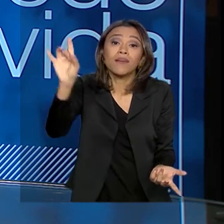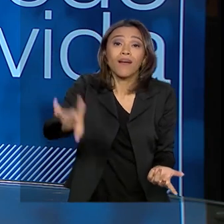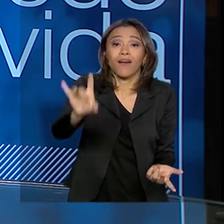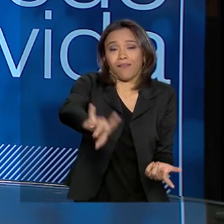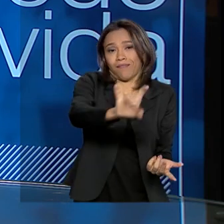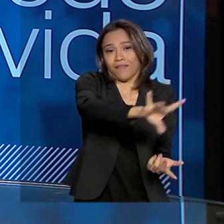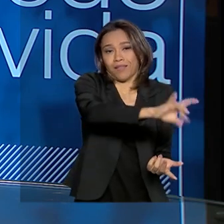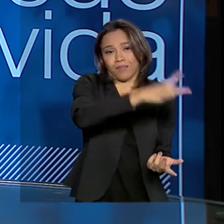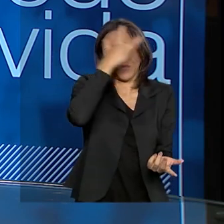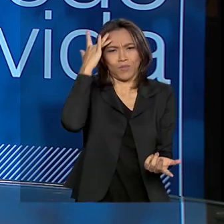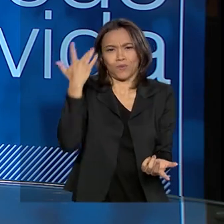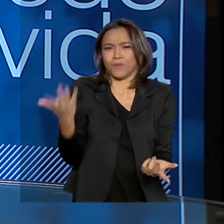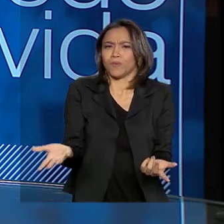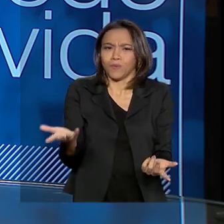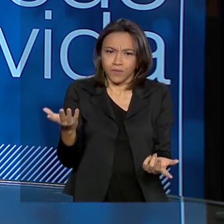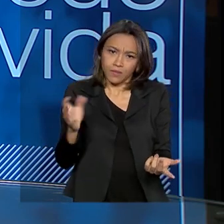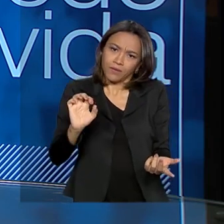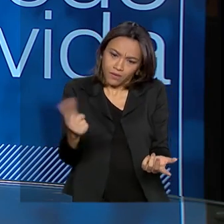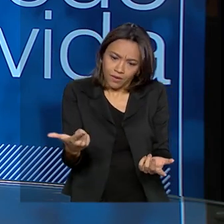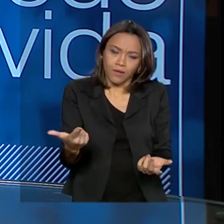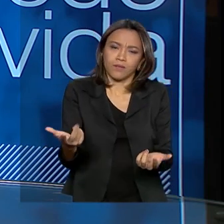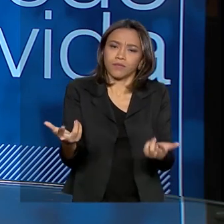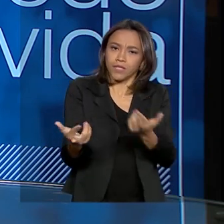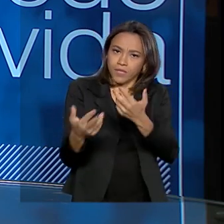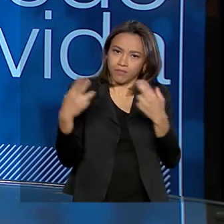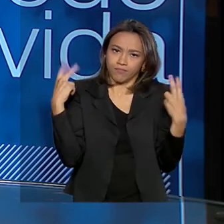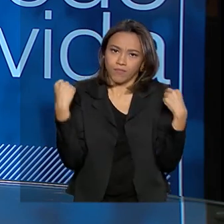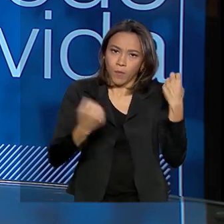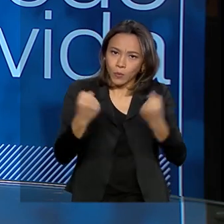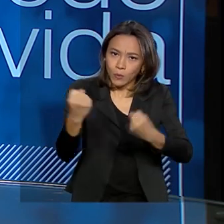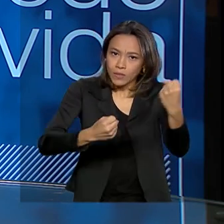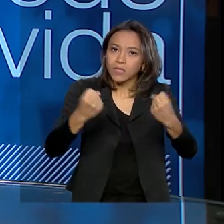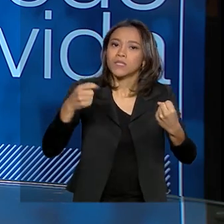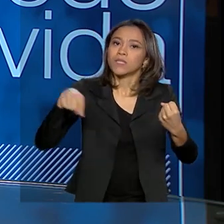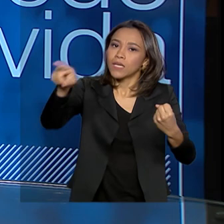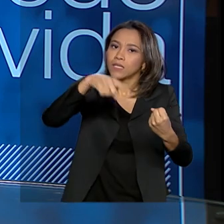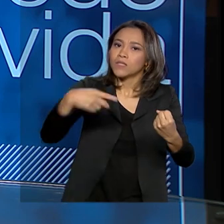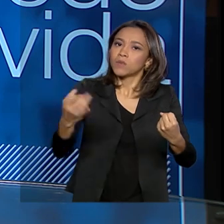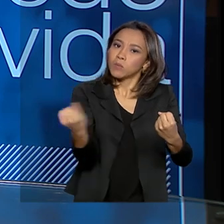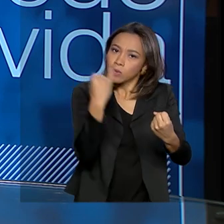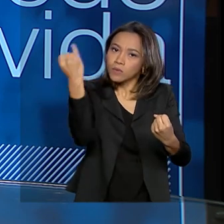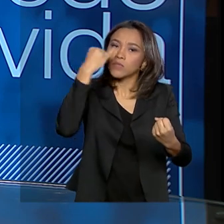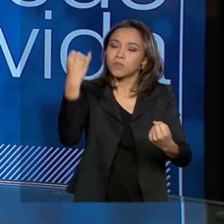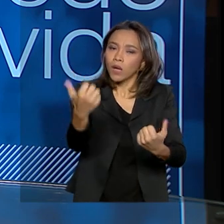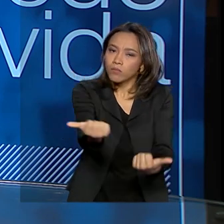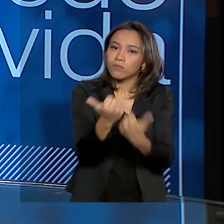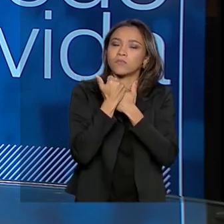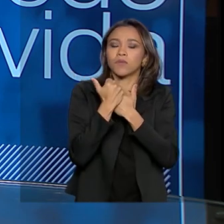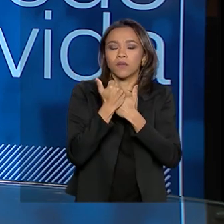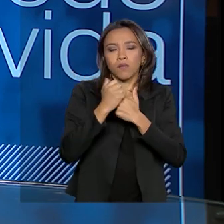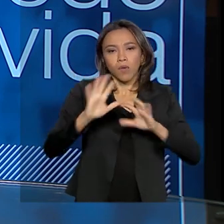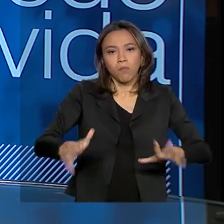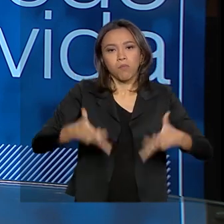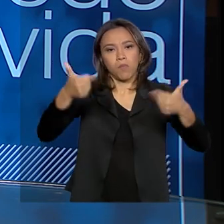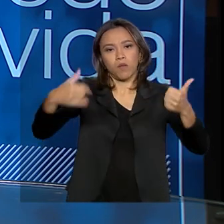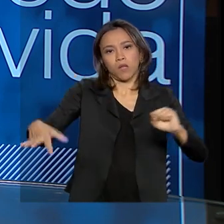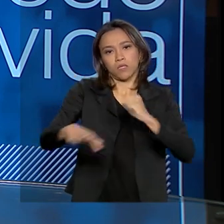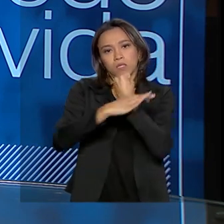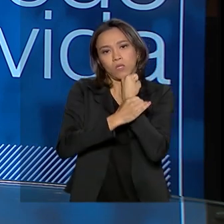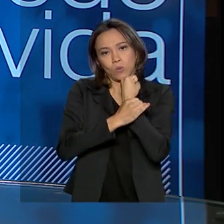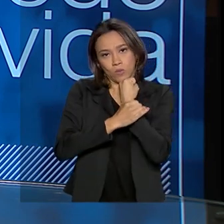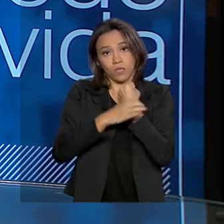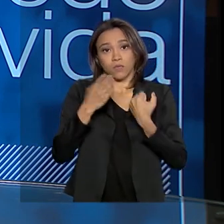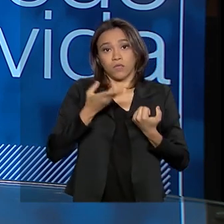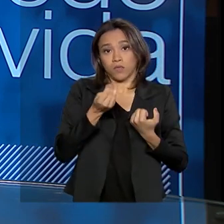trânsito, né? Mas claro que os motoristas têm uma pauta importante para contribuir na melhoria da segurança de